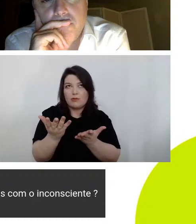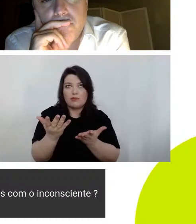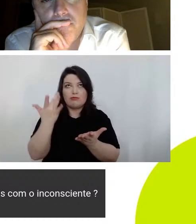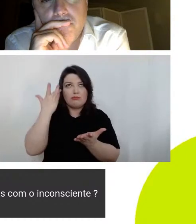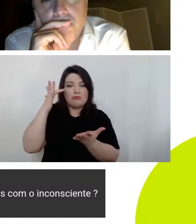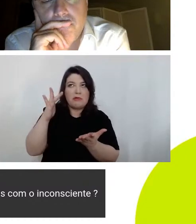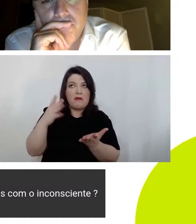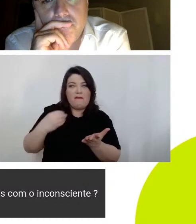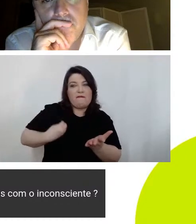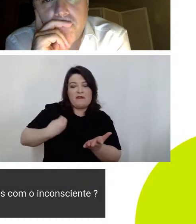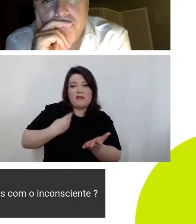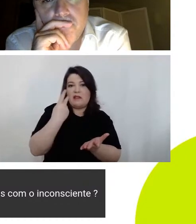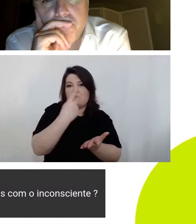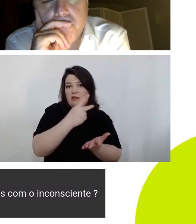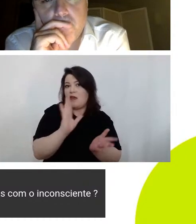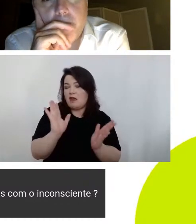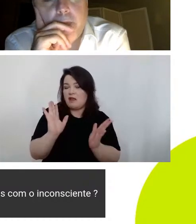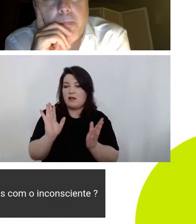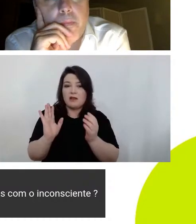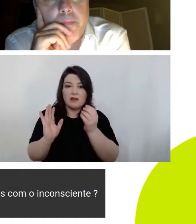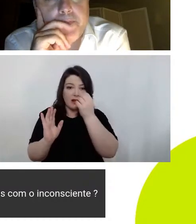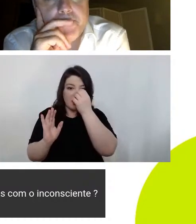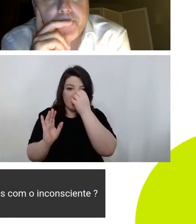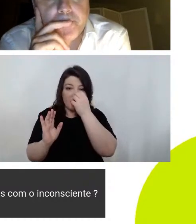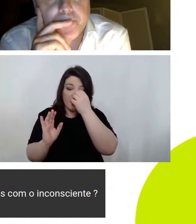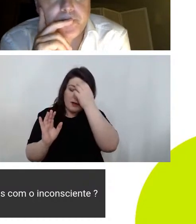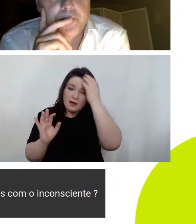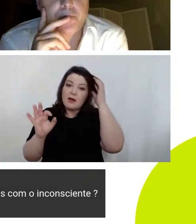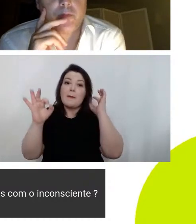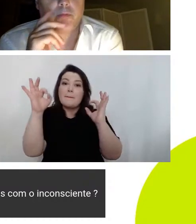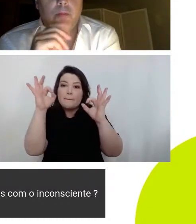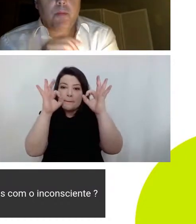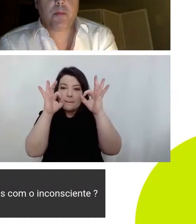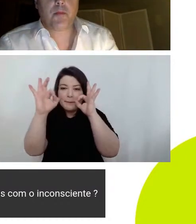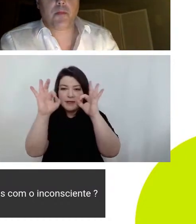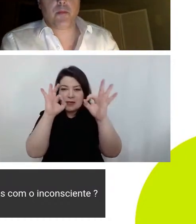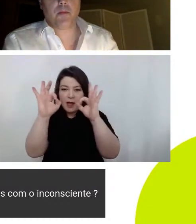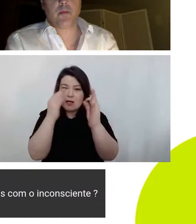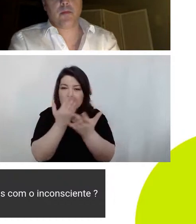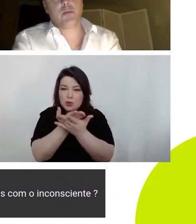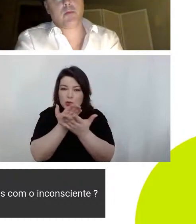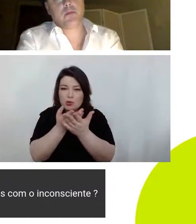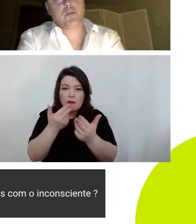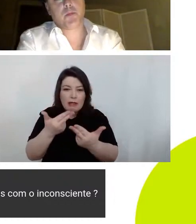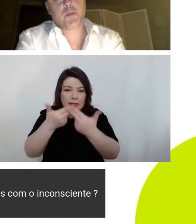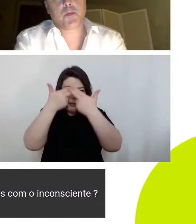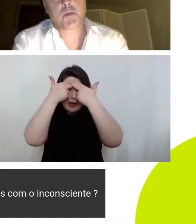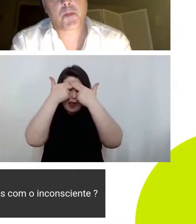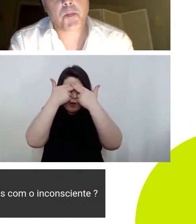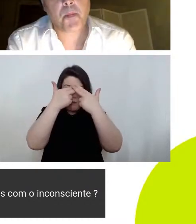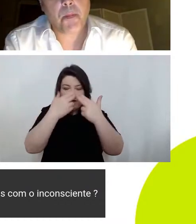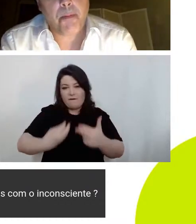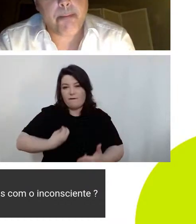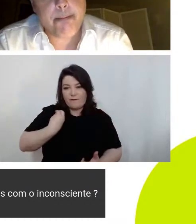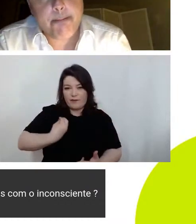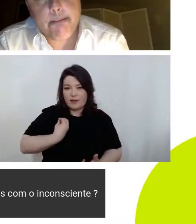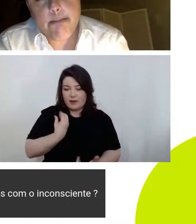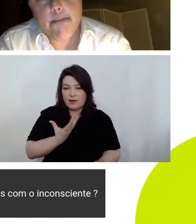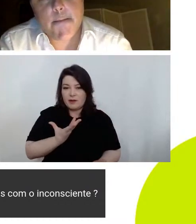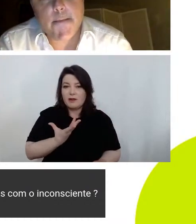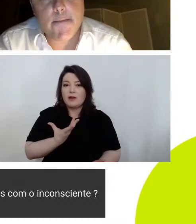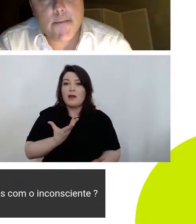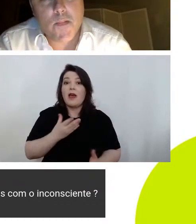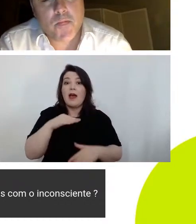psicanálise tem estudado ou traumas cumulativos que oferece uma